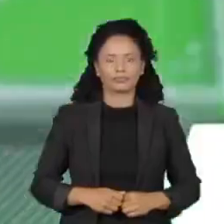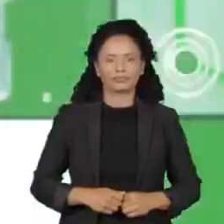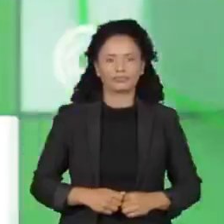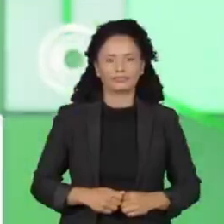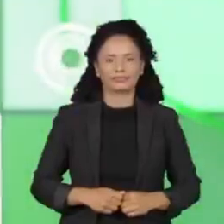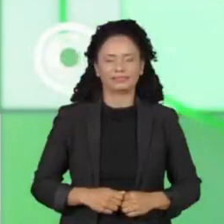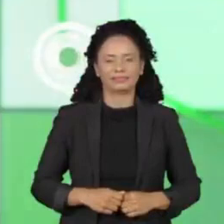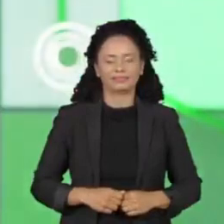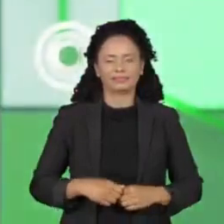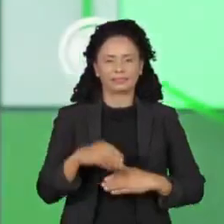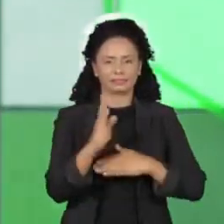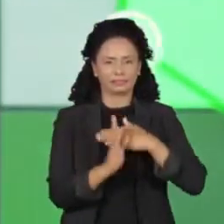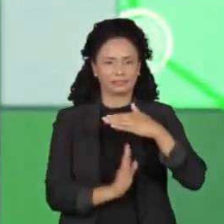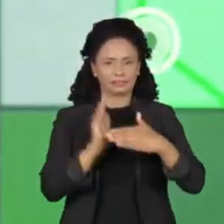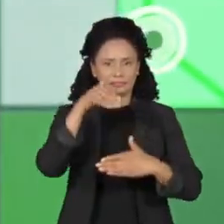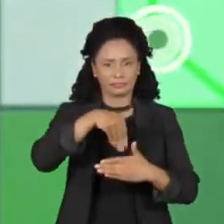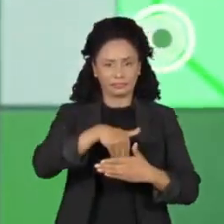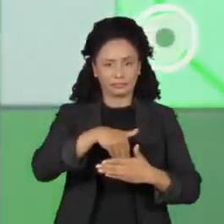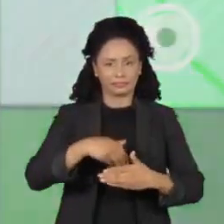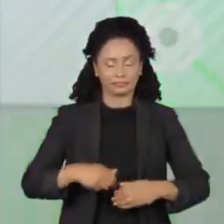De olho no voto.